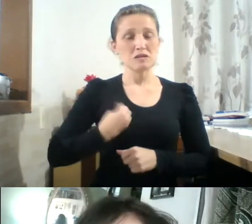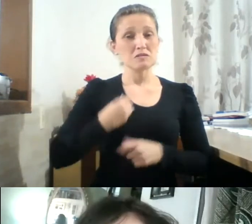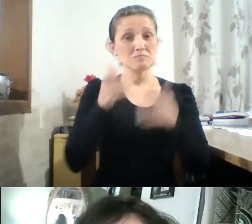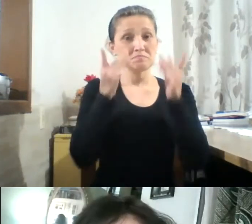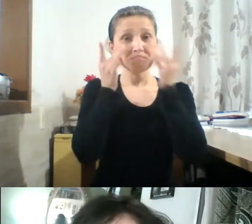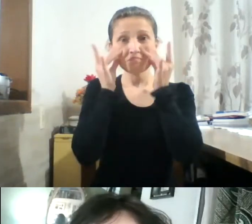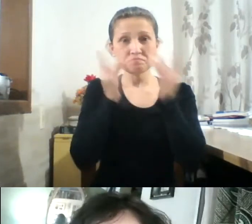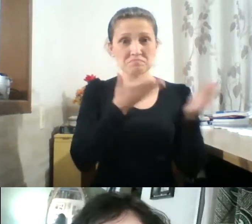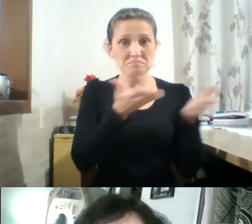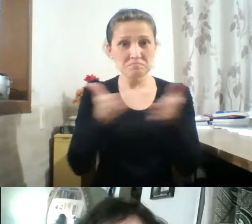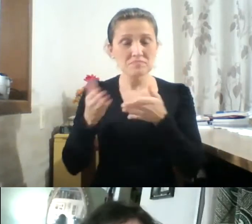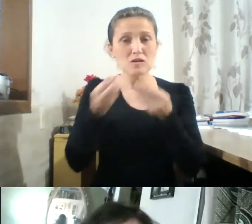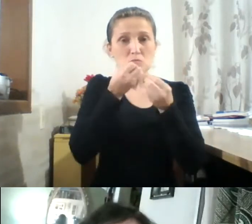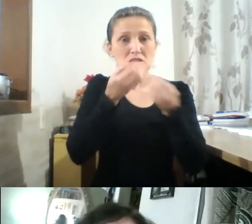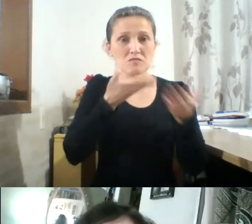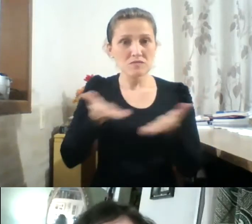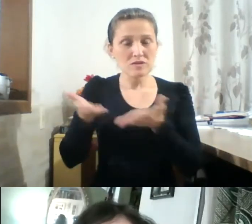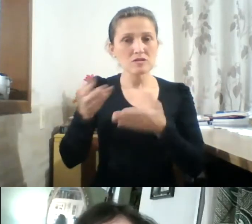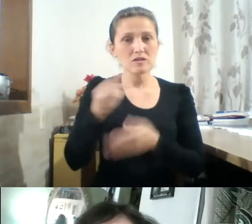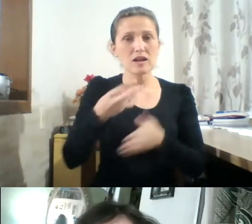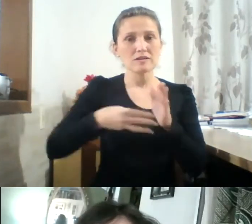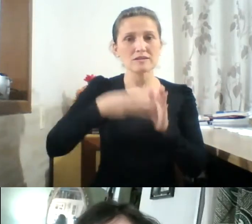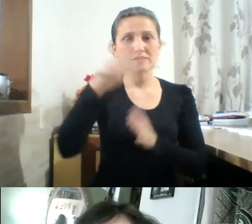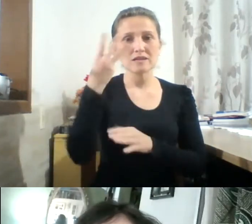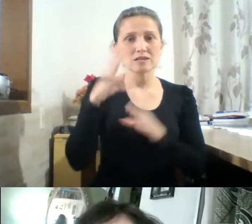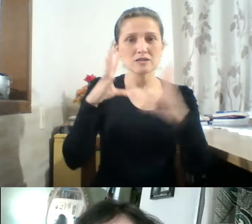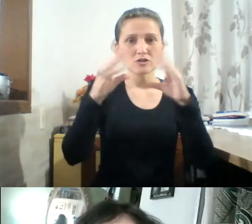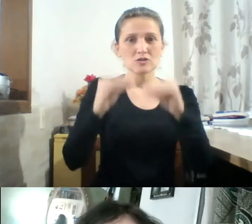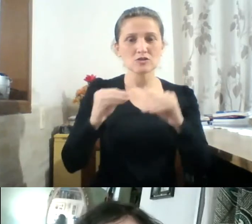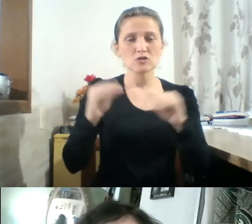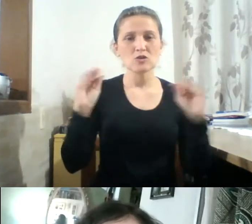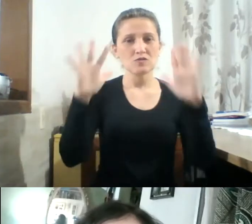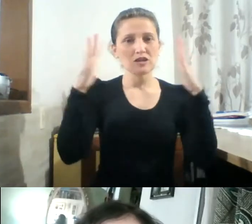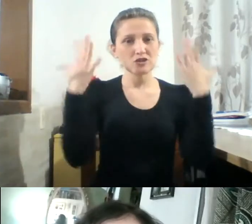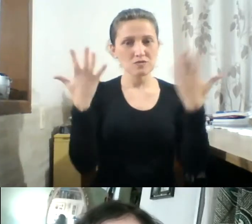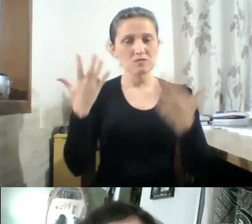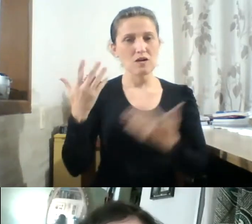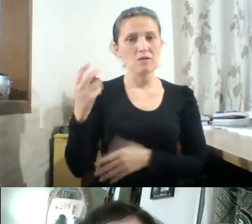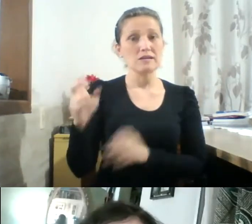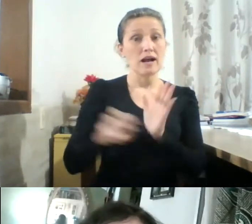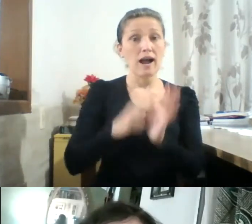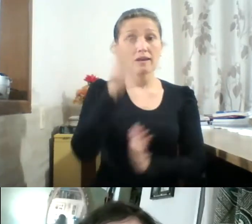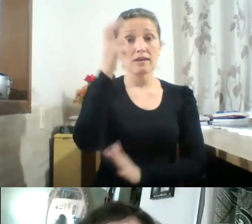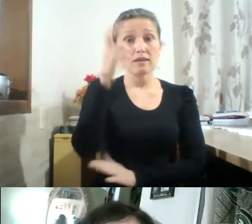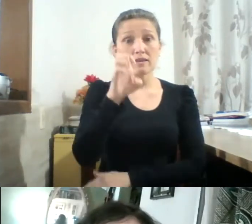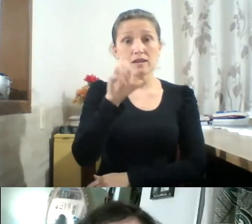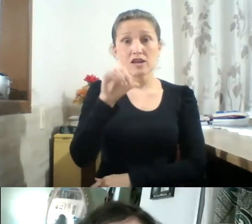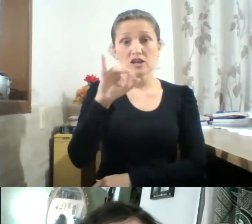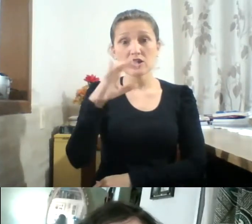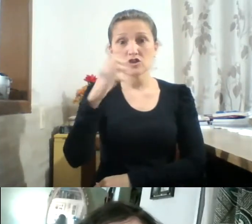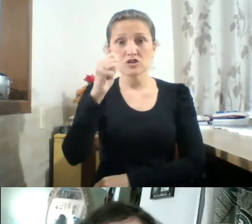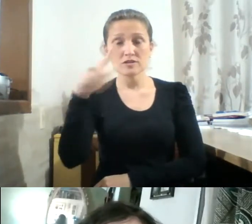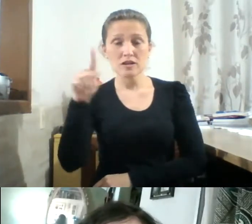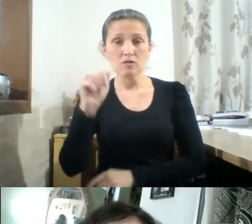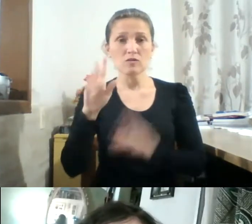à terceira noite do festival. Em sua quinta edição, o BC Foto Festival propõe o tema Resistir,